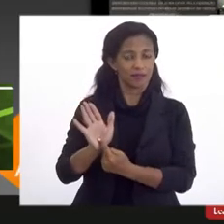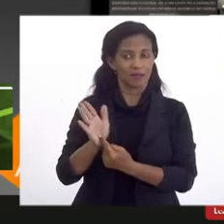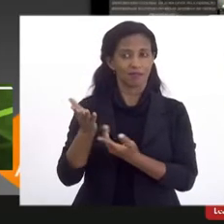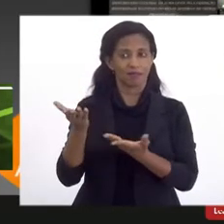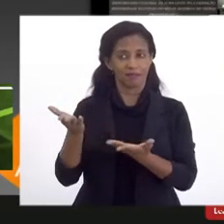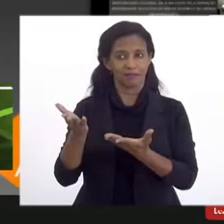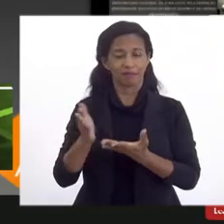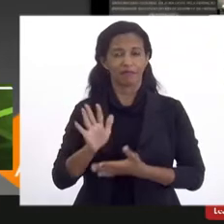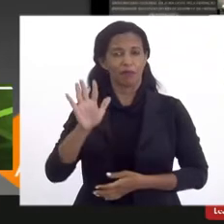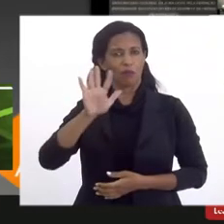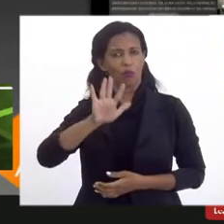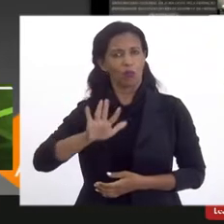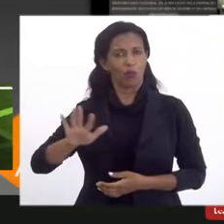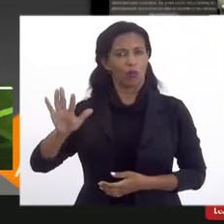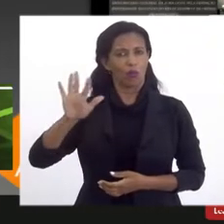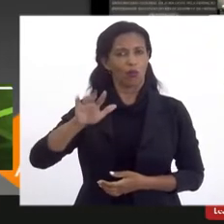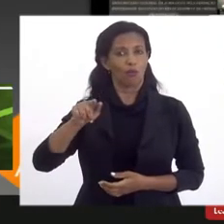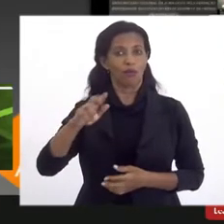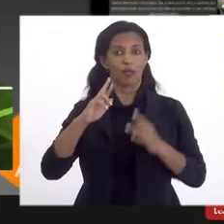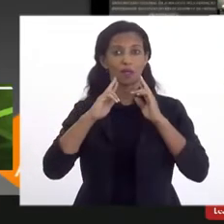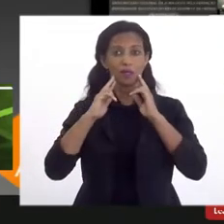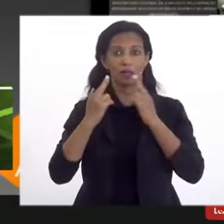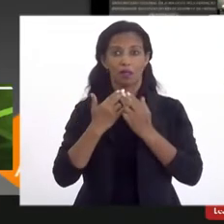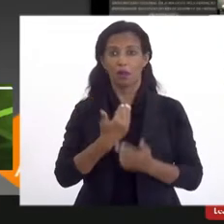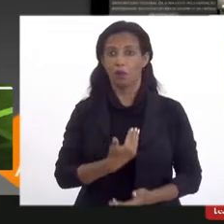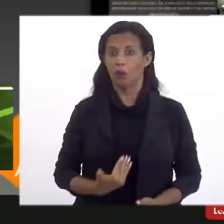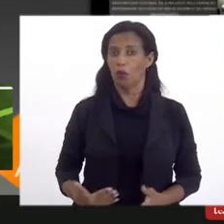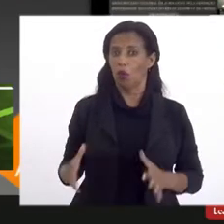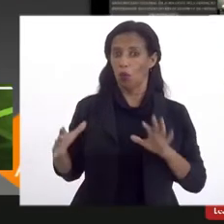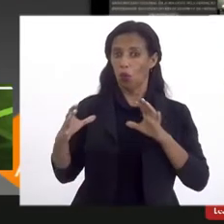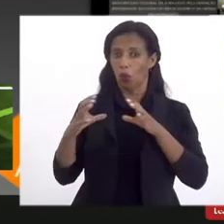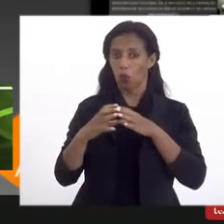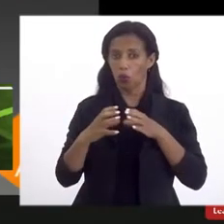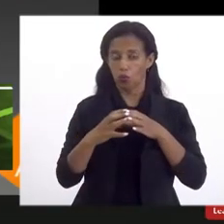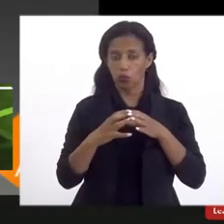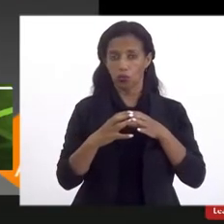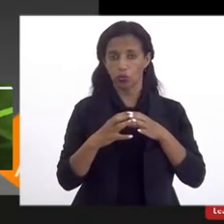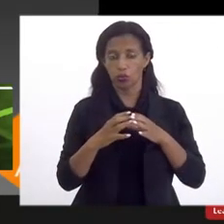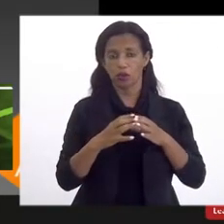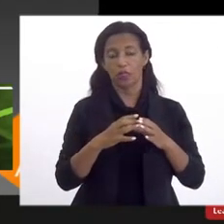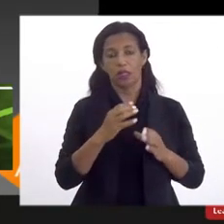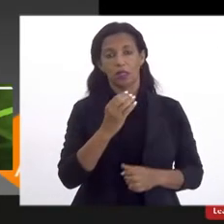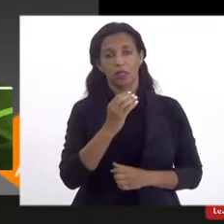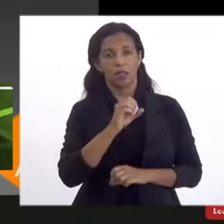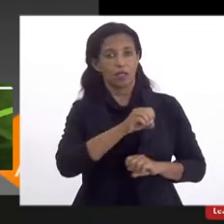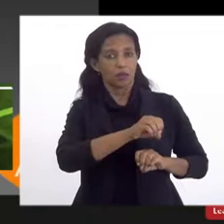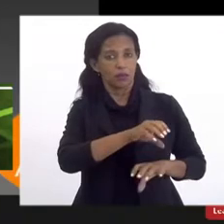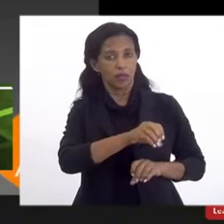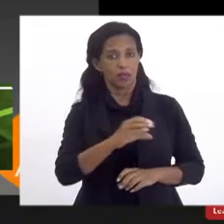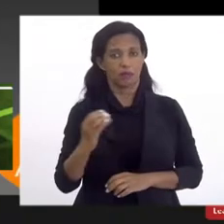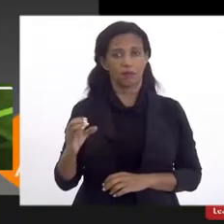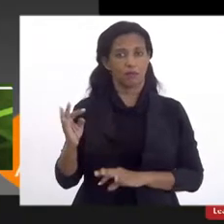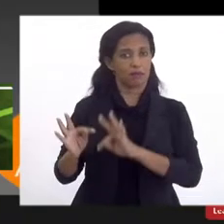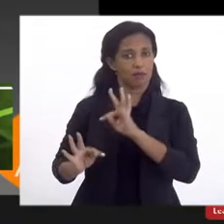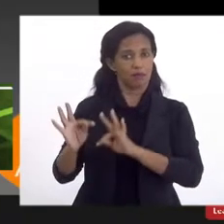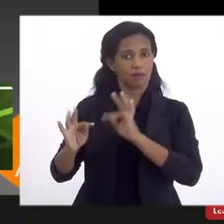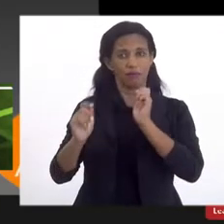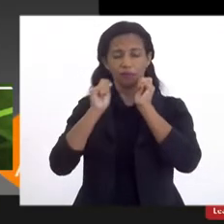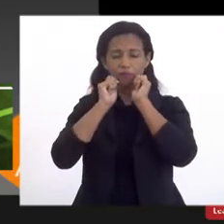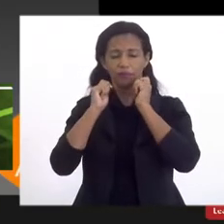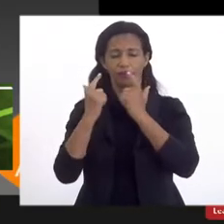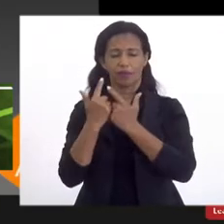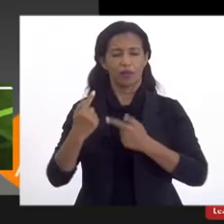nessa audiência pública conjunta das Comissões de Educação e de Ciência e Tecnologia da UERJ, o